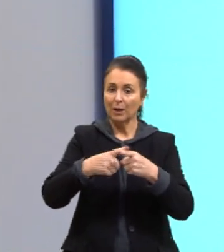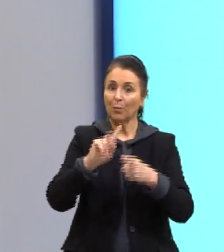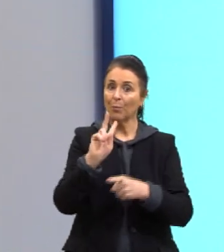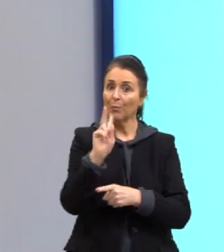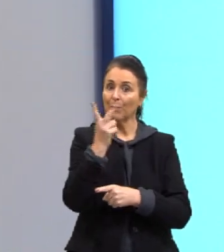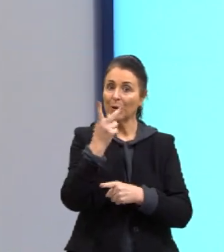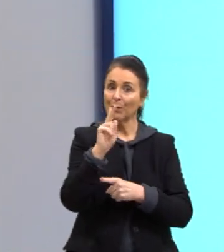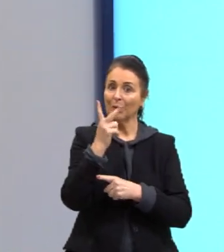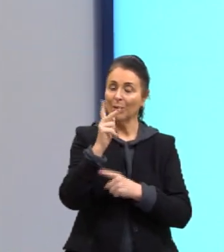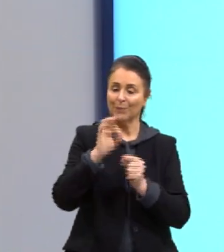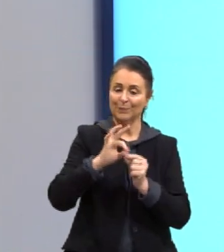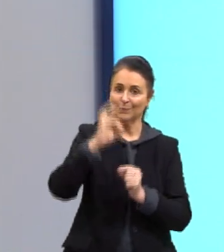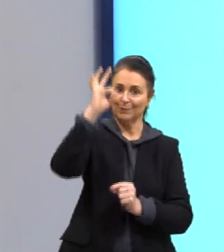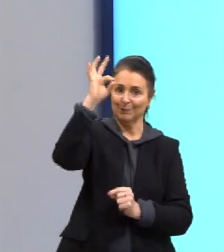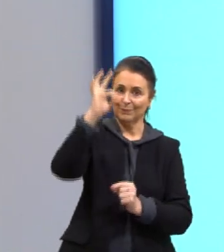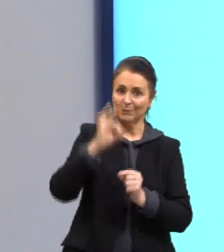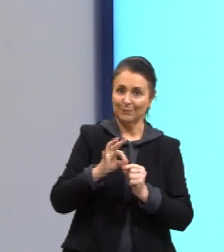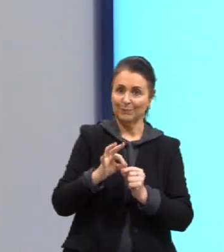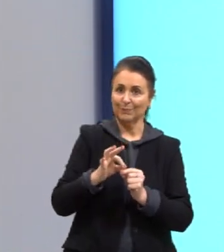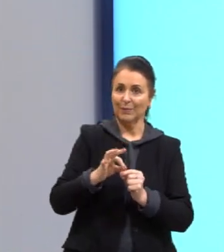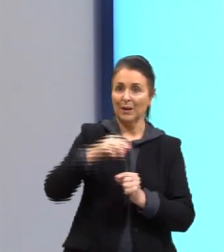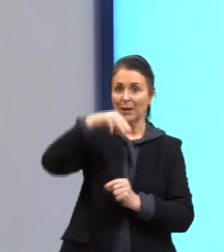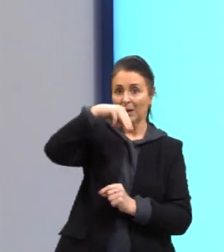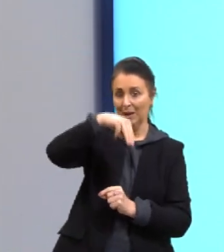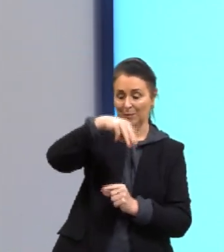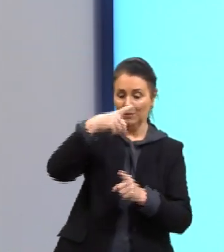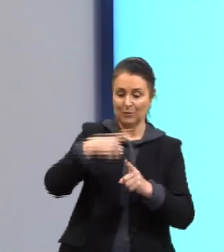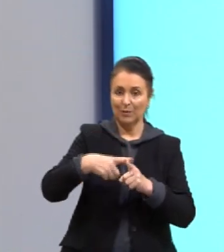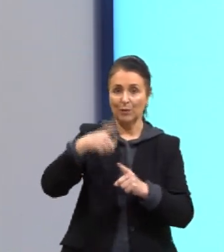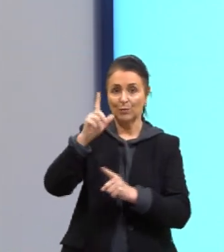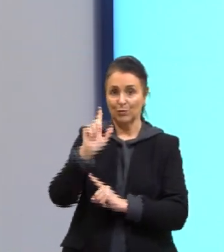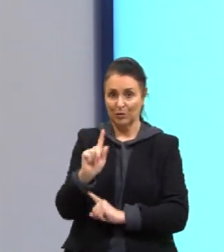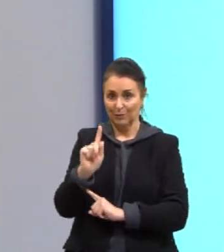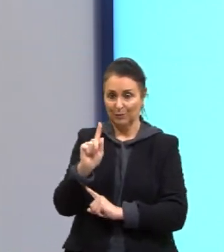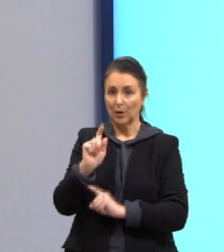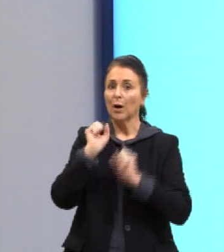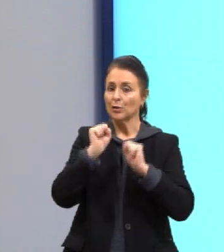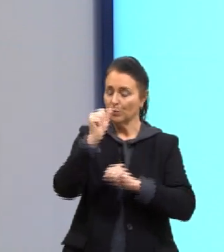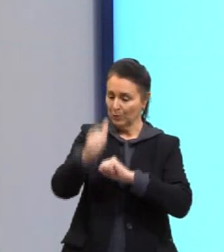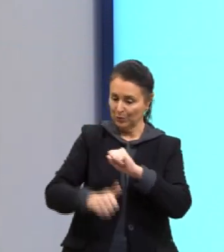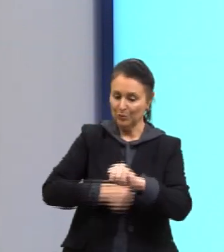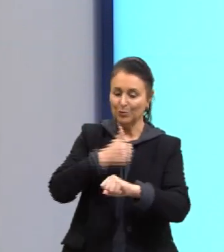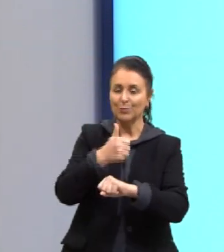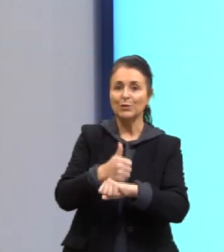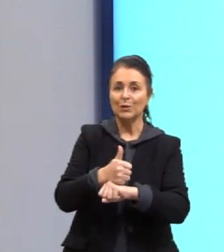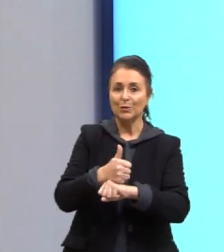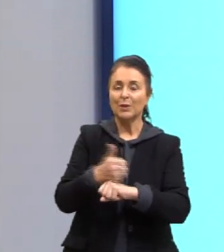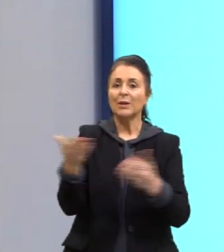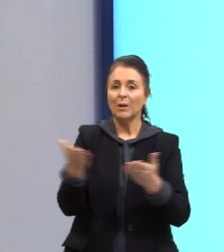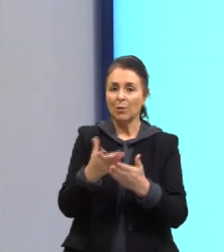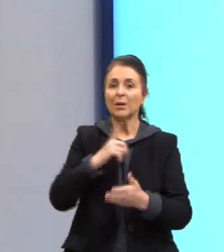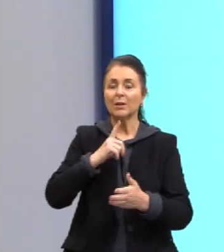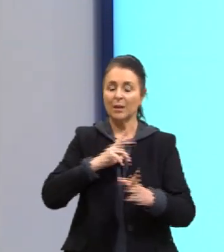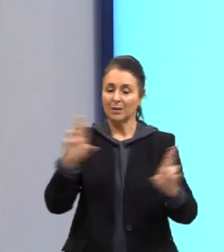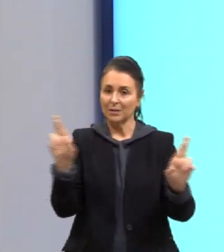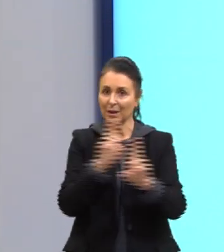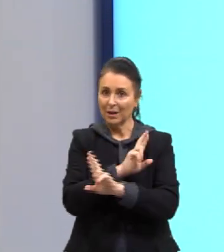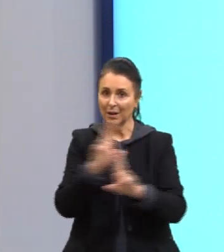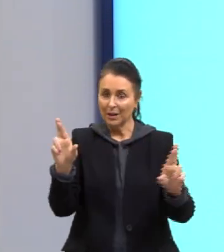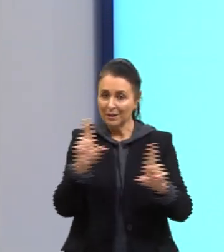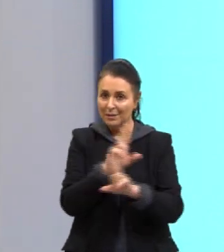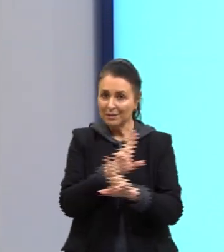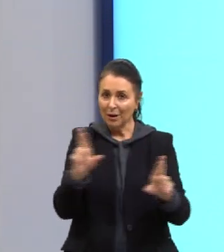sabe que é M multiplicado por G. A gente pode substituir. E aí, gente vai ter essa relação para a energia potencial